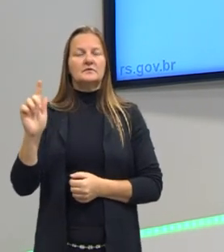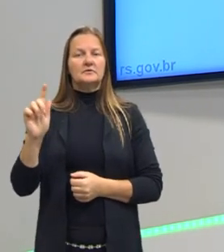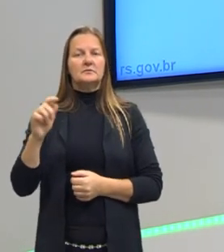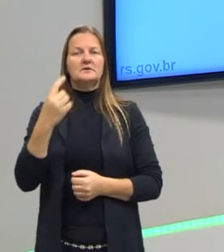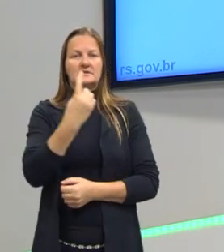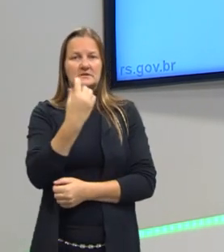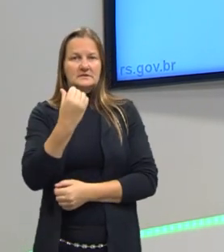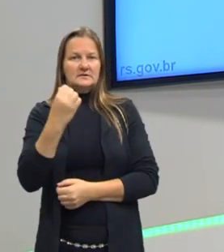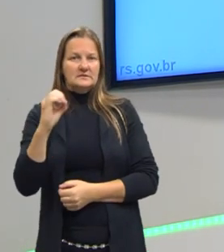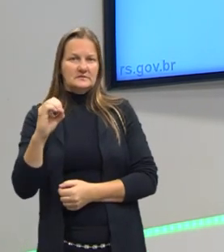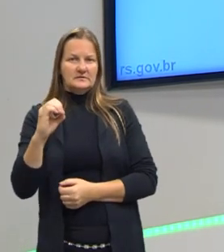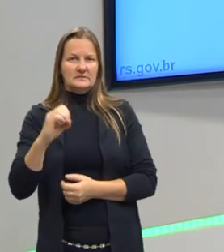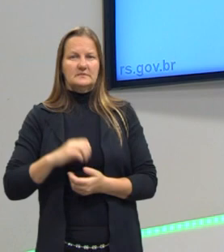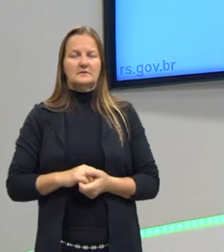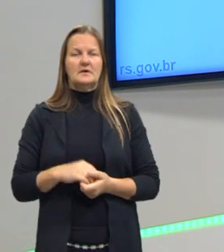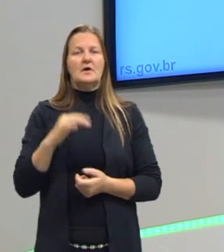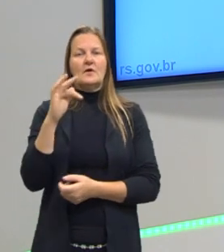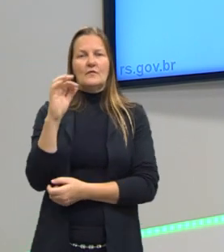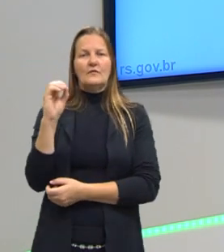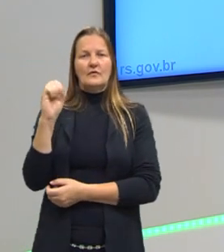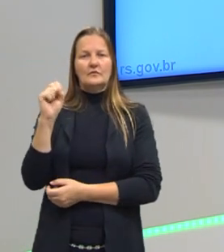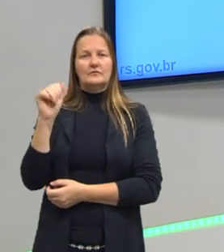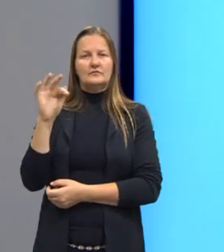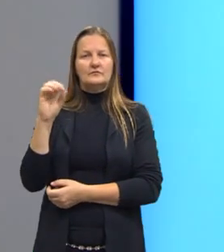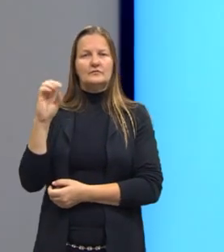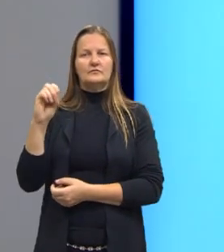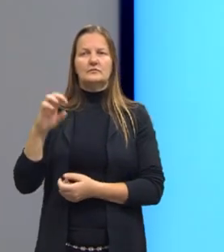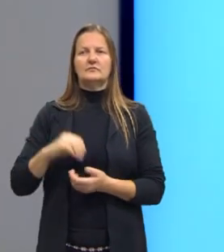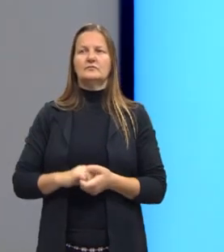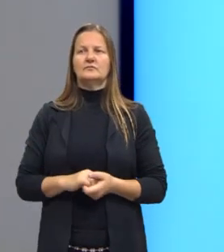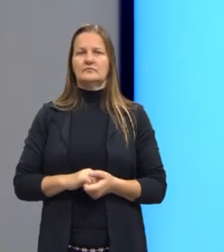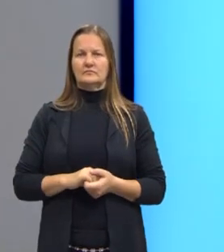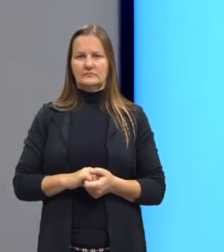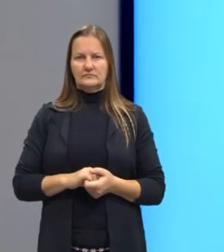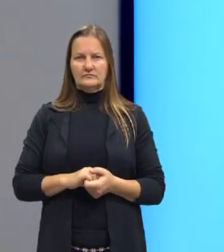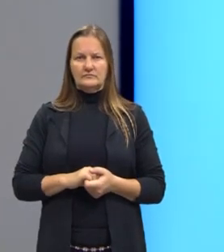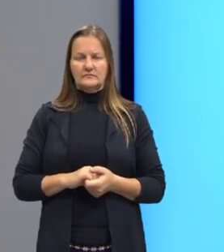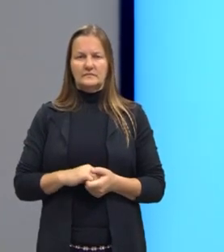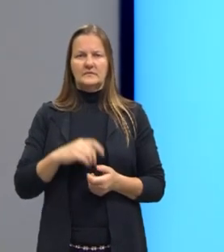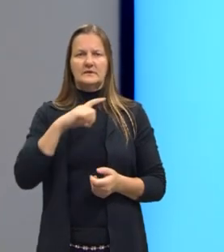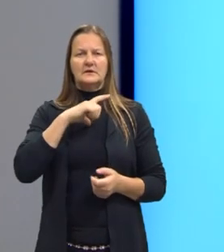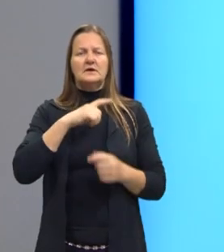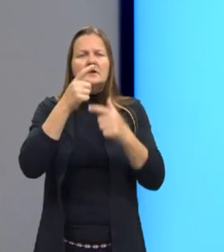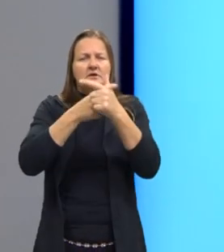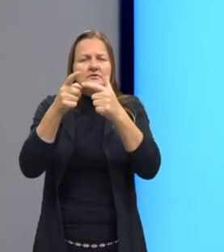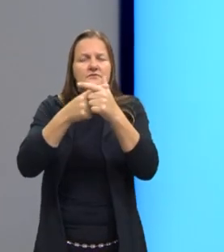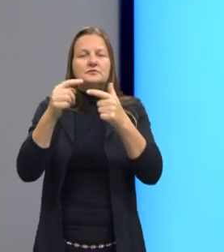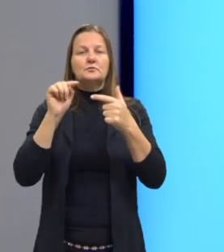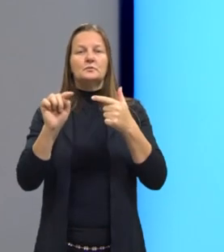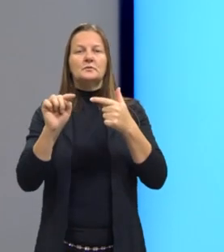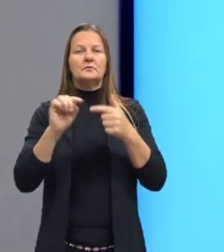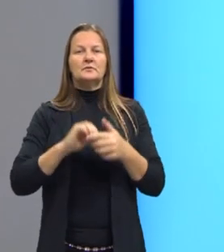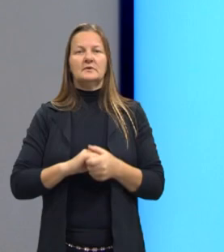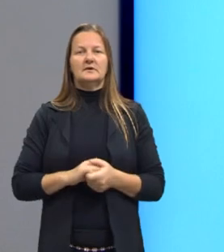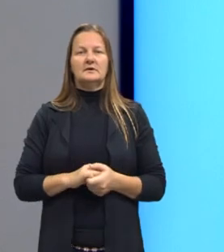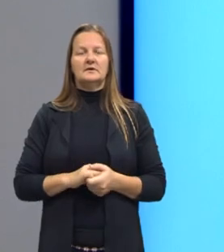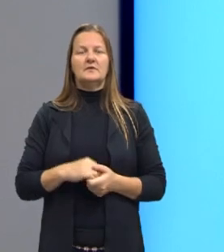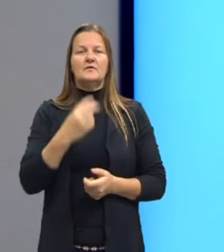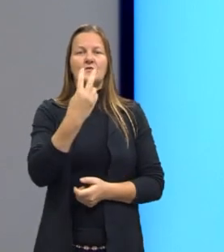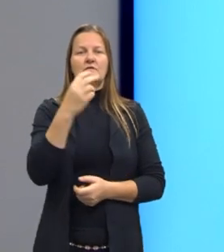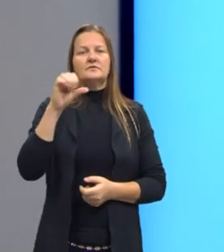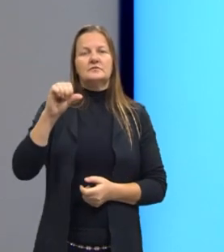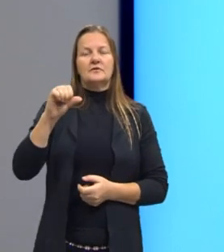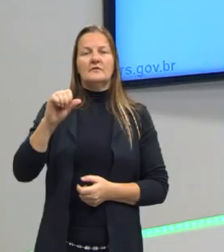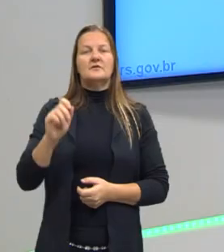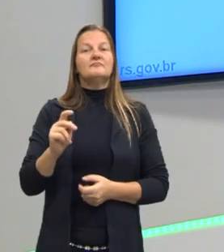160 de fósforo, né? 29, 160 gramas de fósforo, que é dividindo por mil, eu vou ter 29